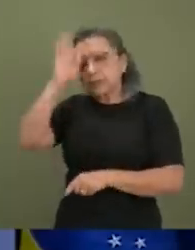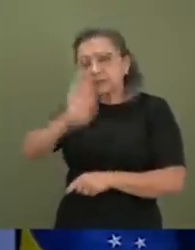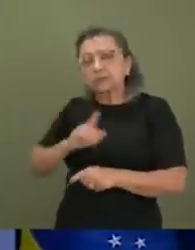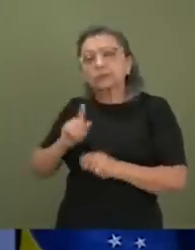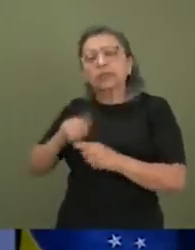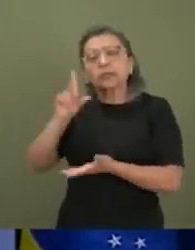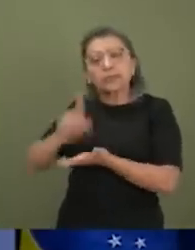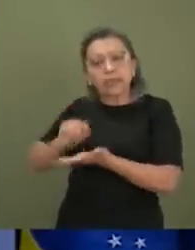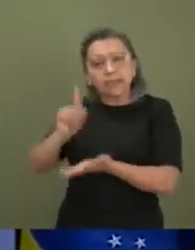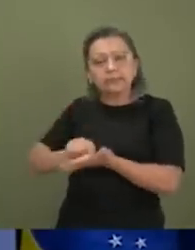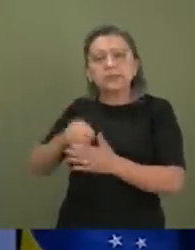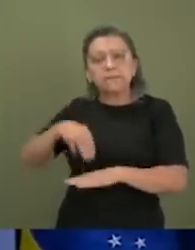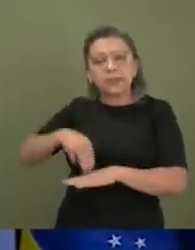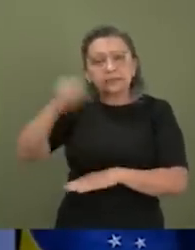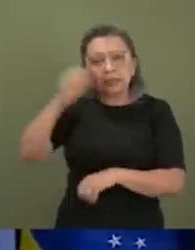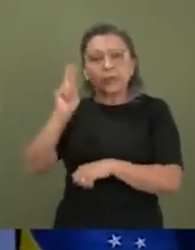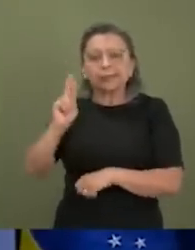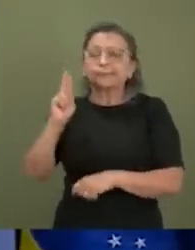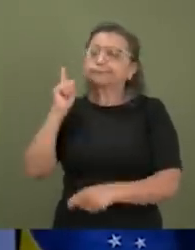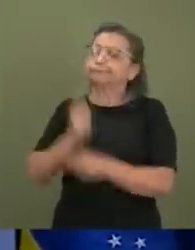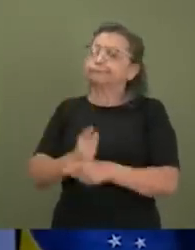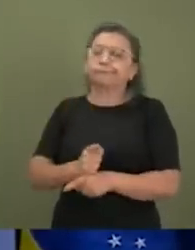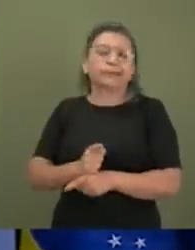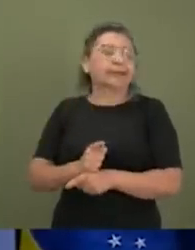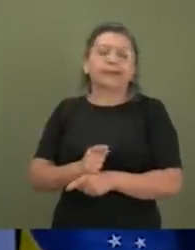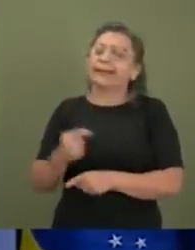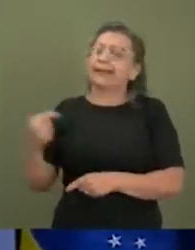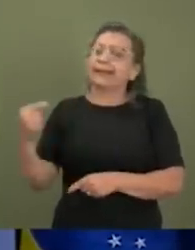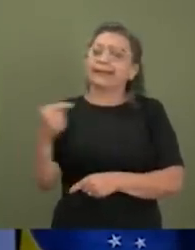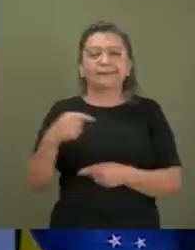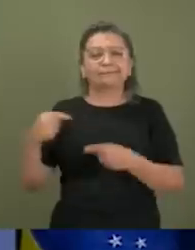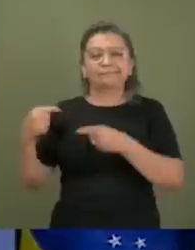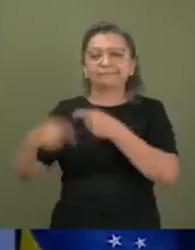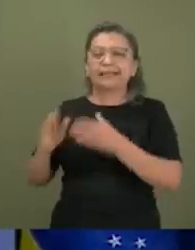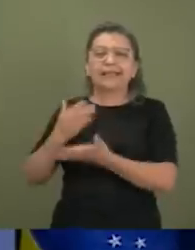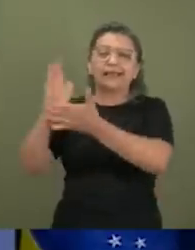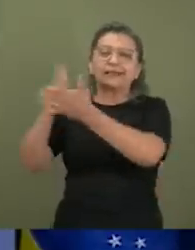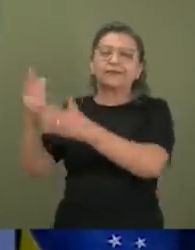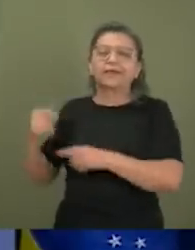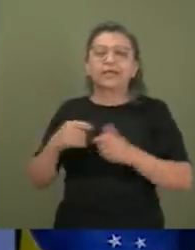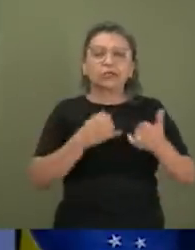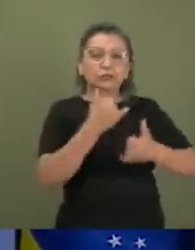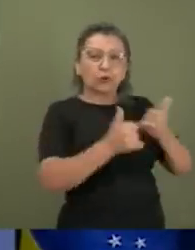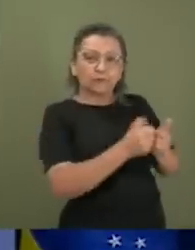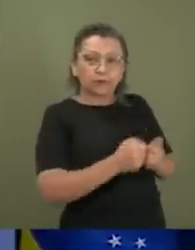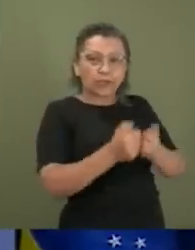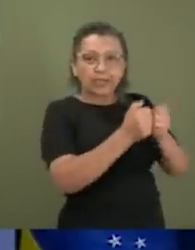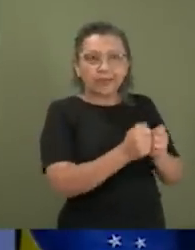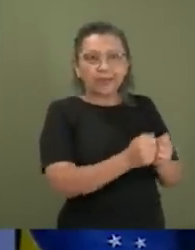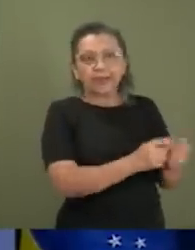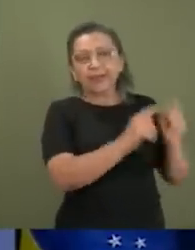teses de mestrado e de doutorado que mostram que não há absolutamente nenhuma relação entre jogos de videogame, jogos